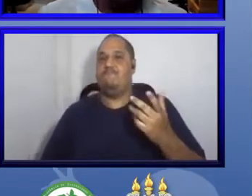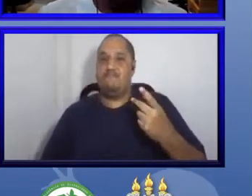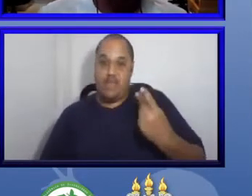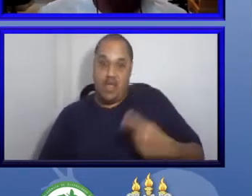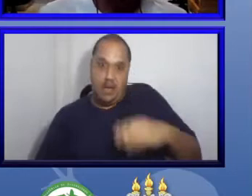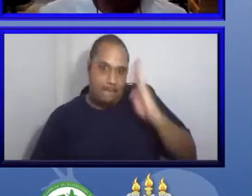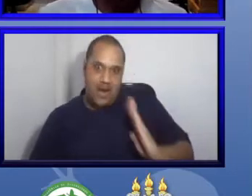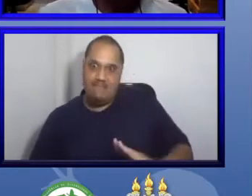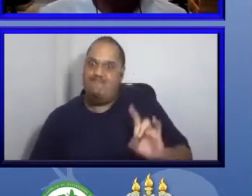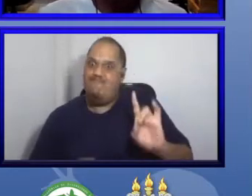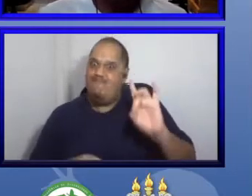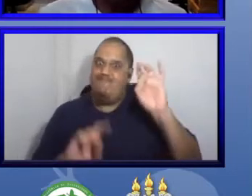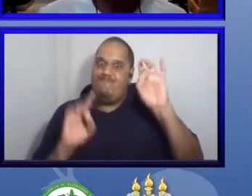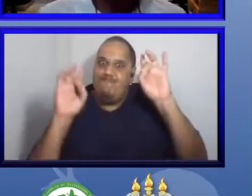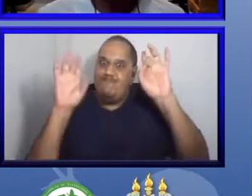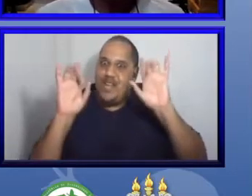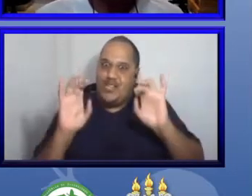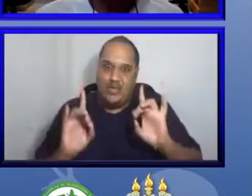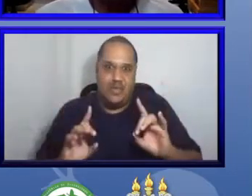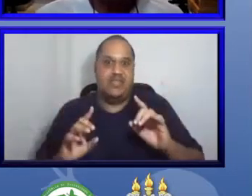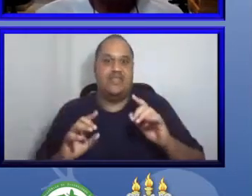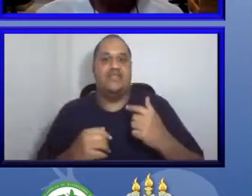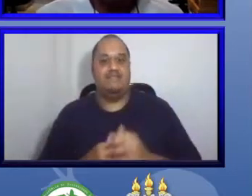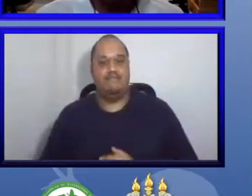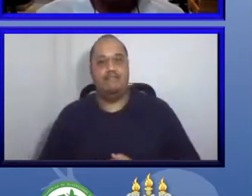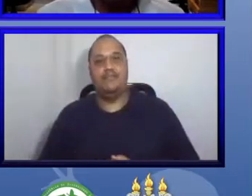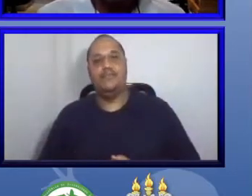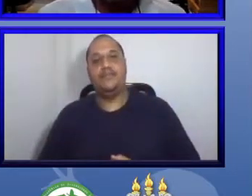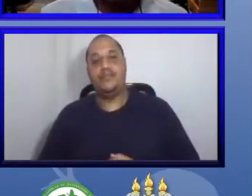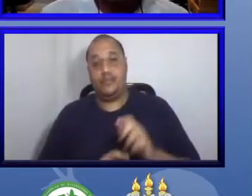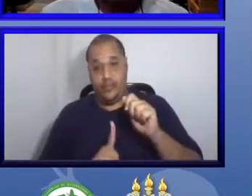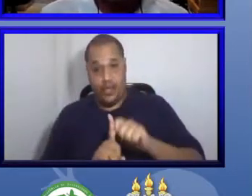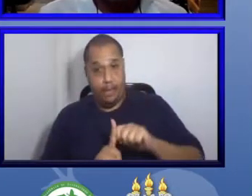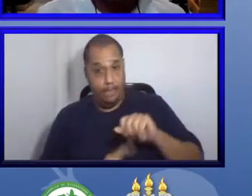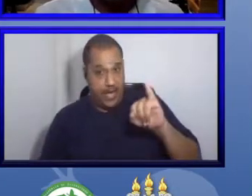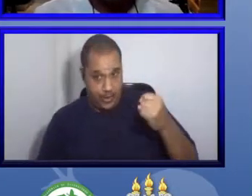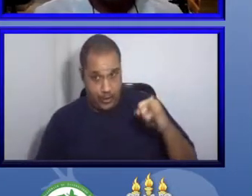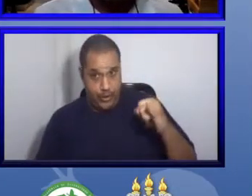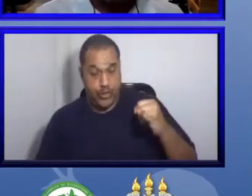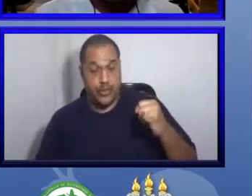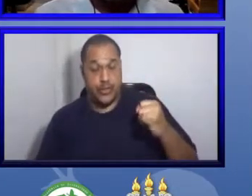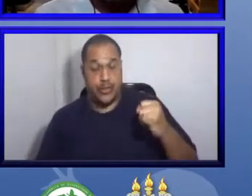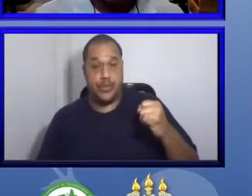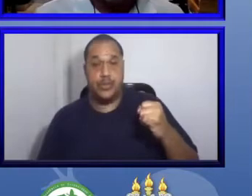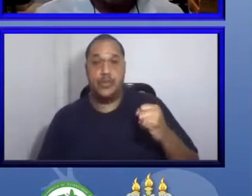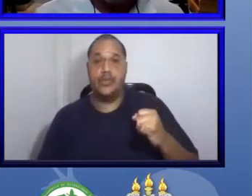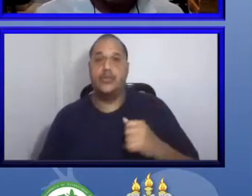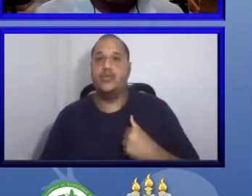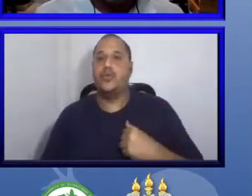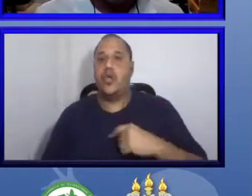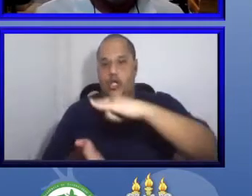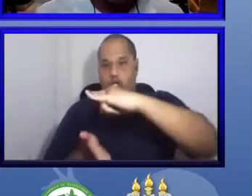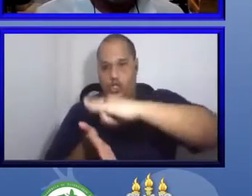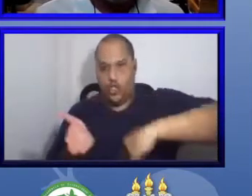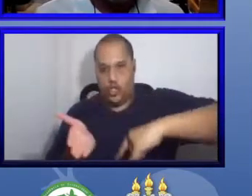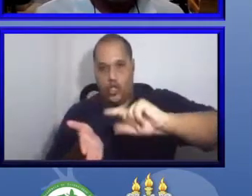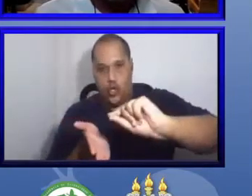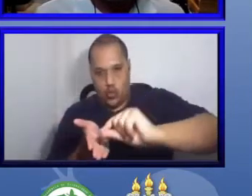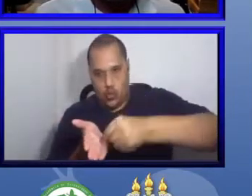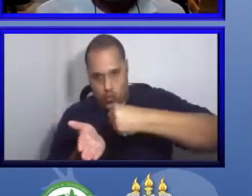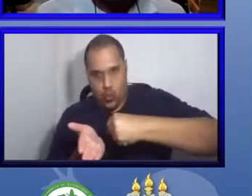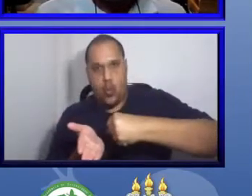Então, em janeiro de 2017, foi feito um termo de referência, em